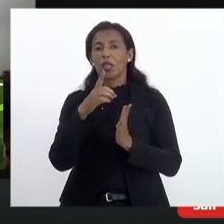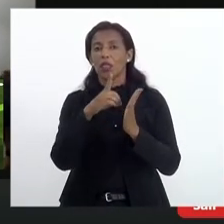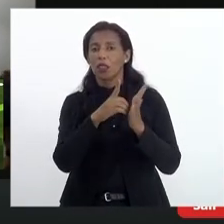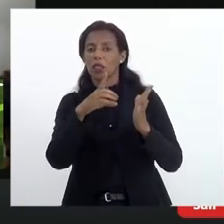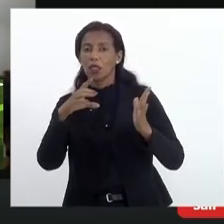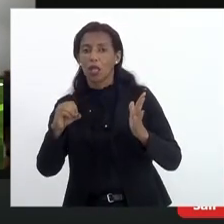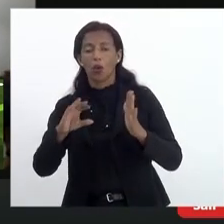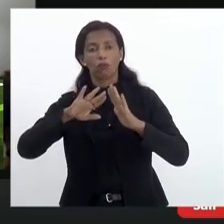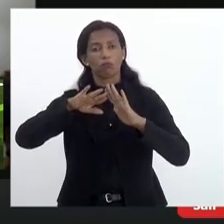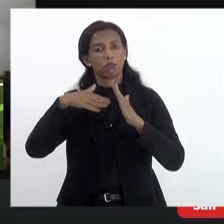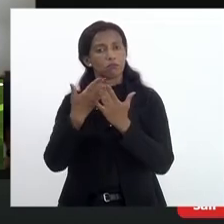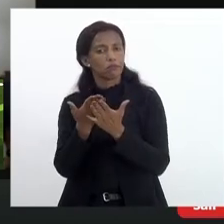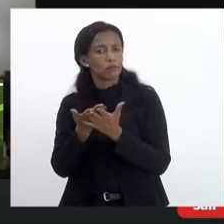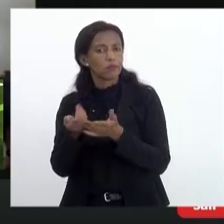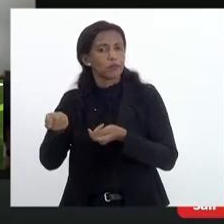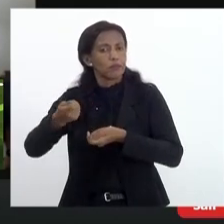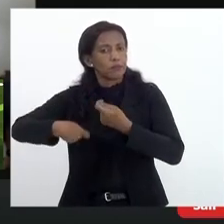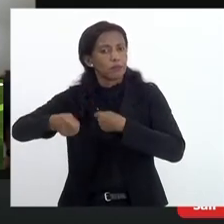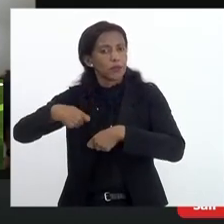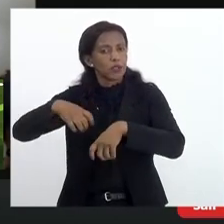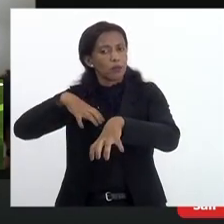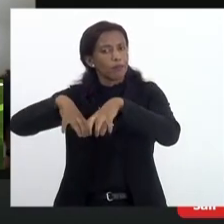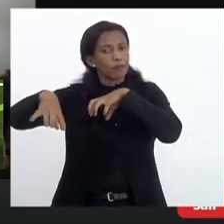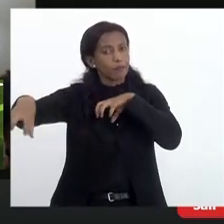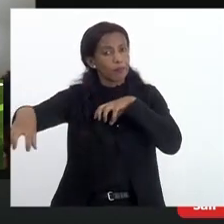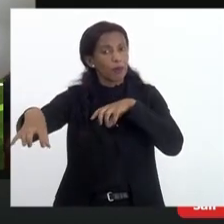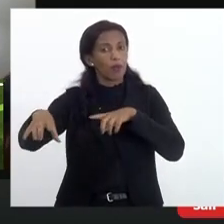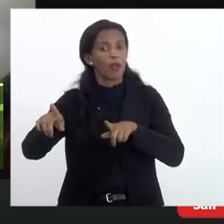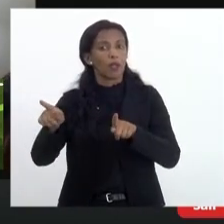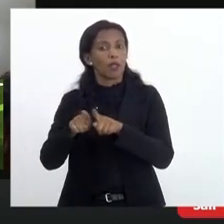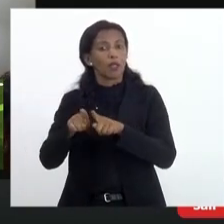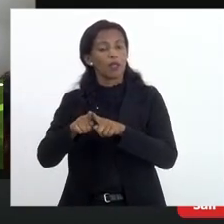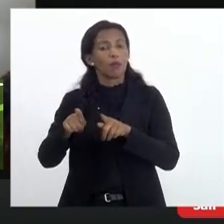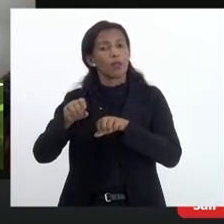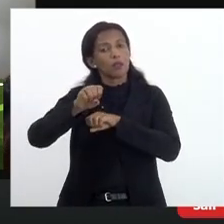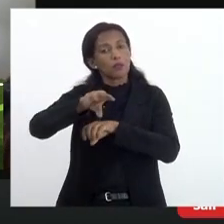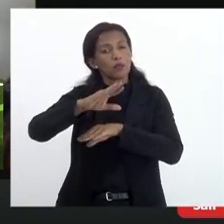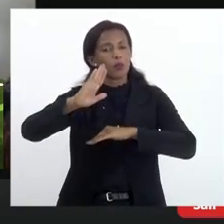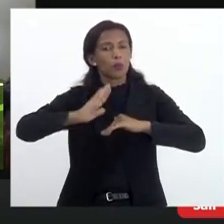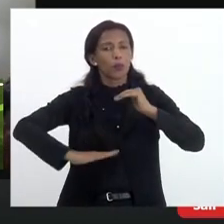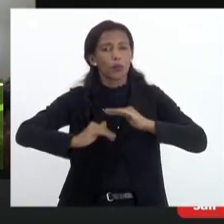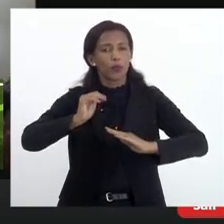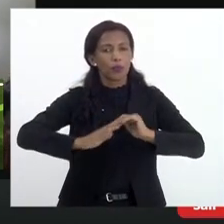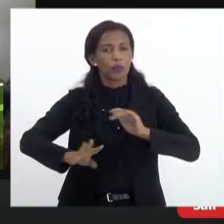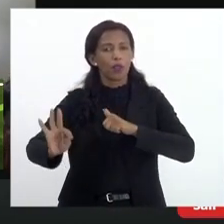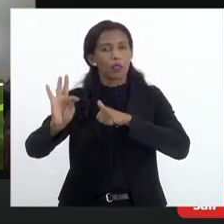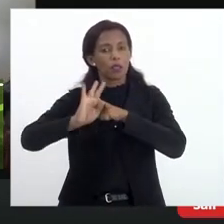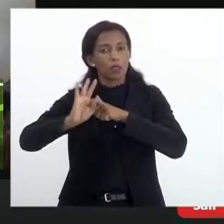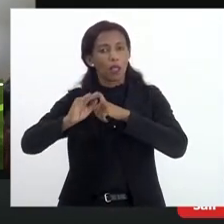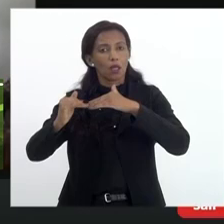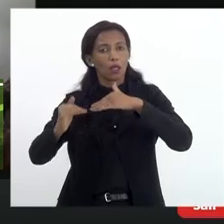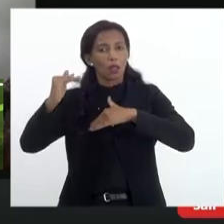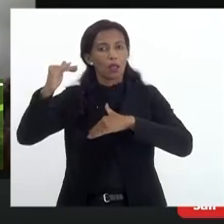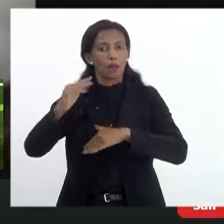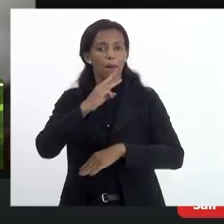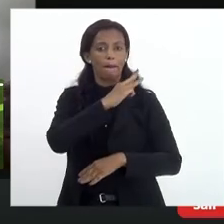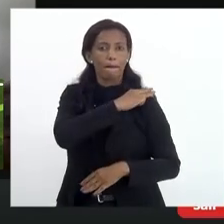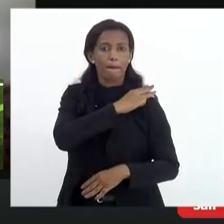das escolas que ministram a educação à distância e educação profissional técnica de nível médio,